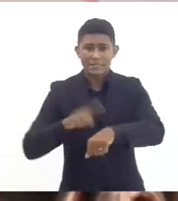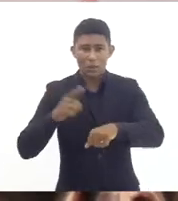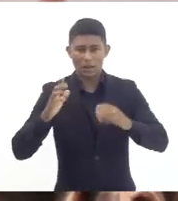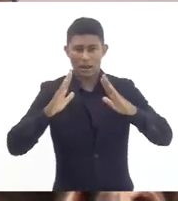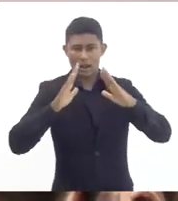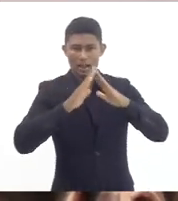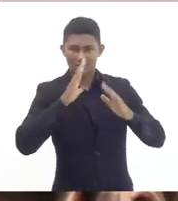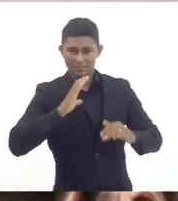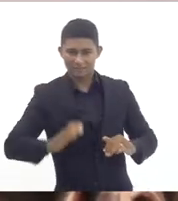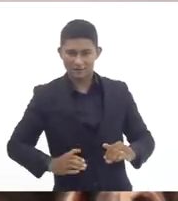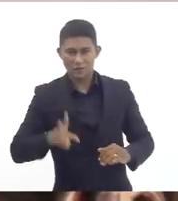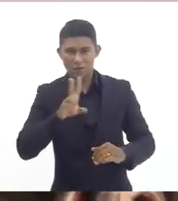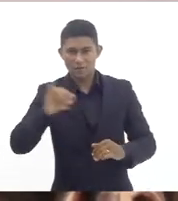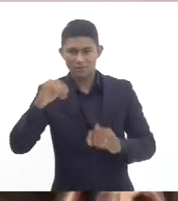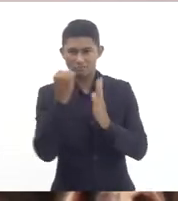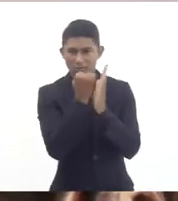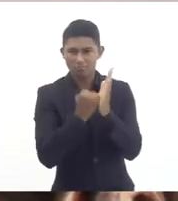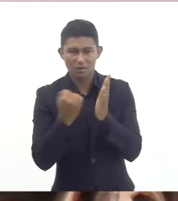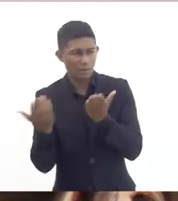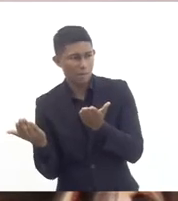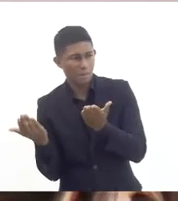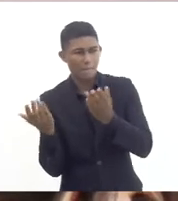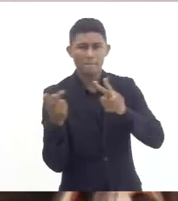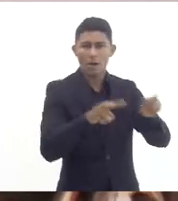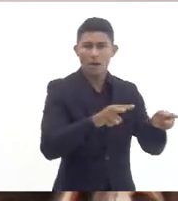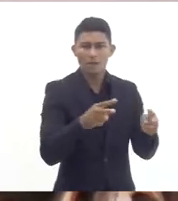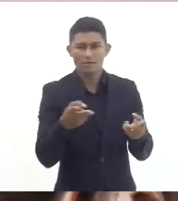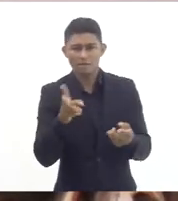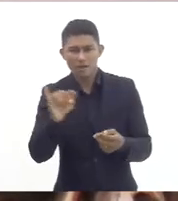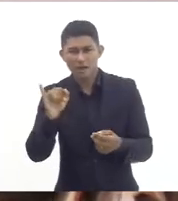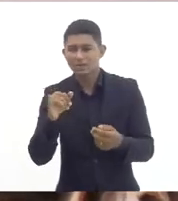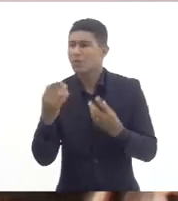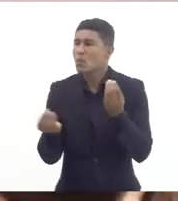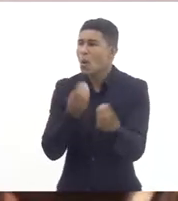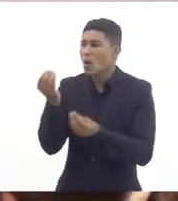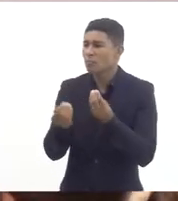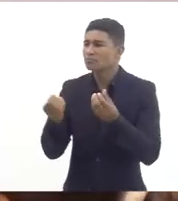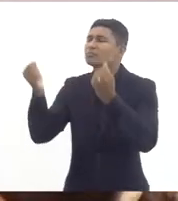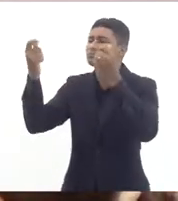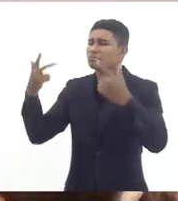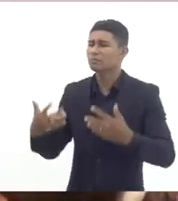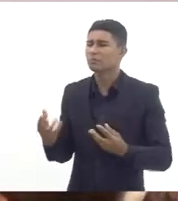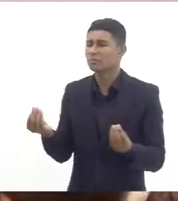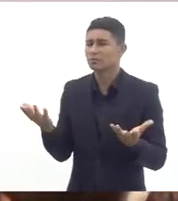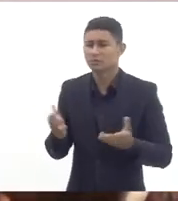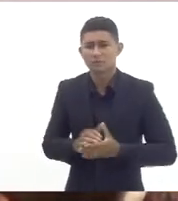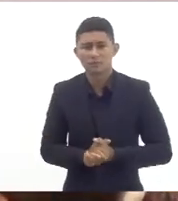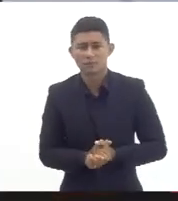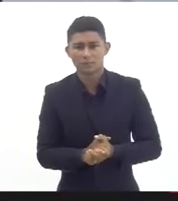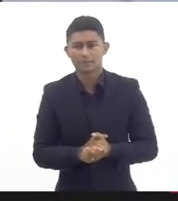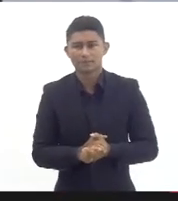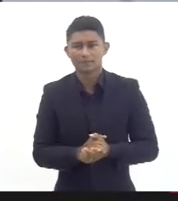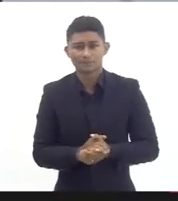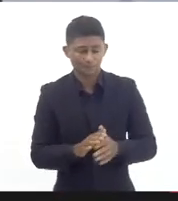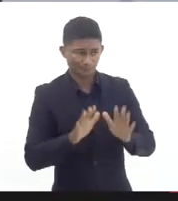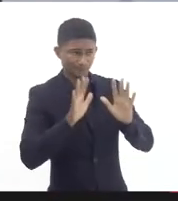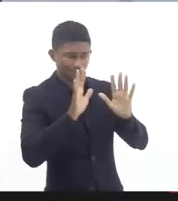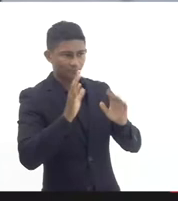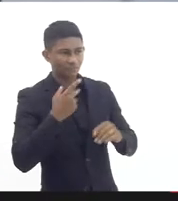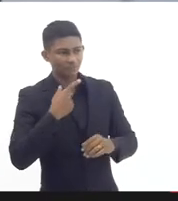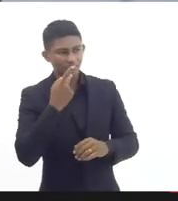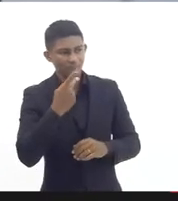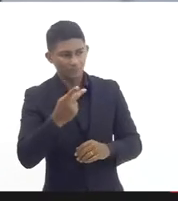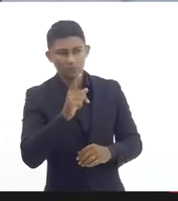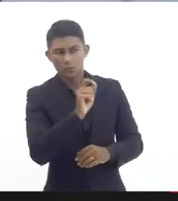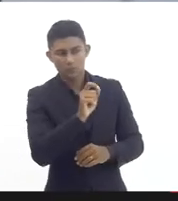Casa Civil qual é a rotina desse processo qual é a liturgia dessa solicitação da Seduc deixa eu só fazer uma observação em relação